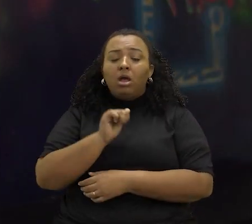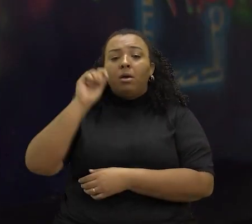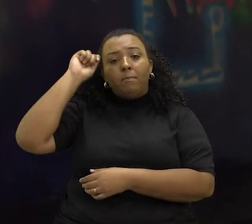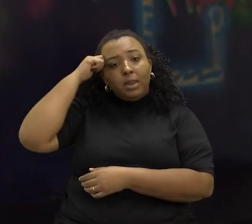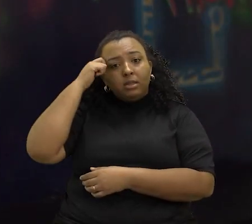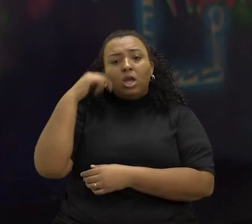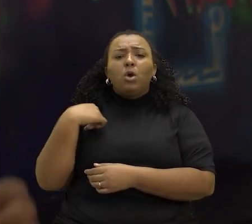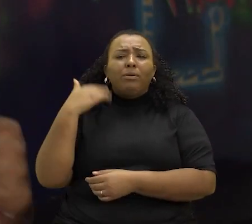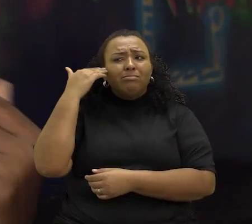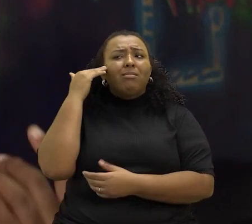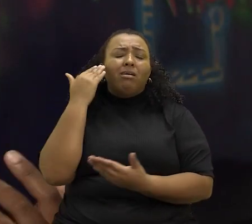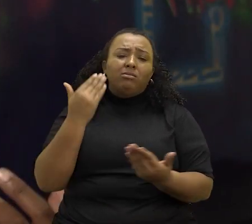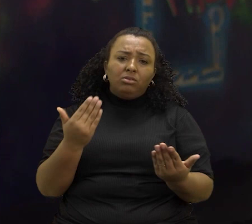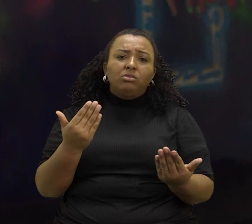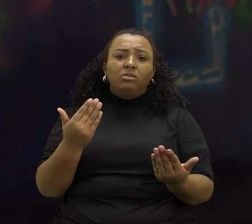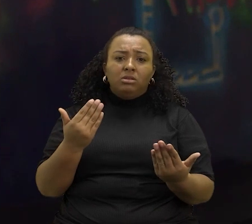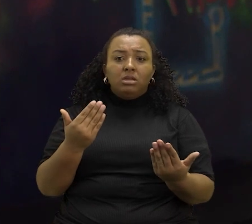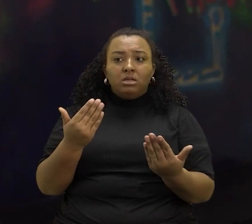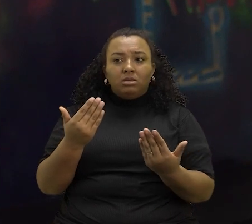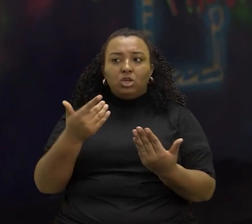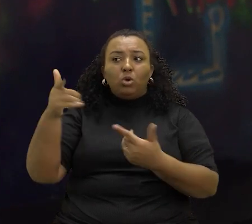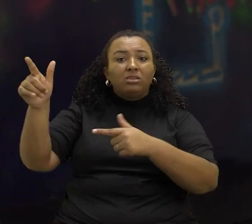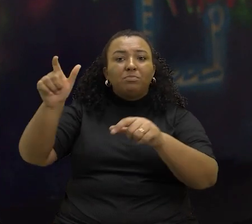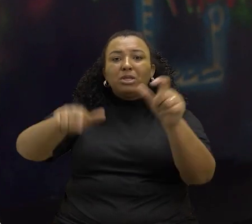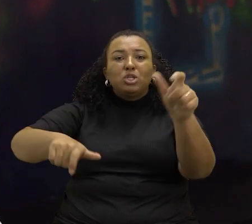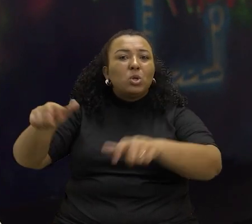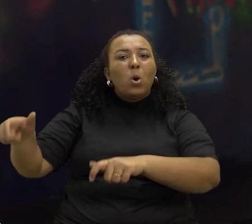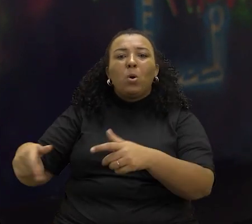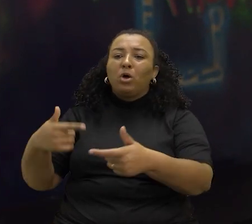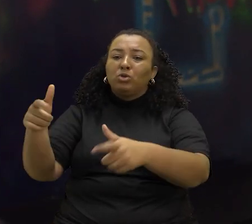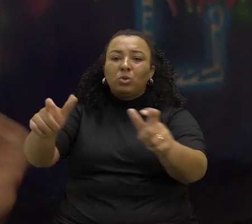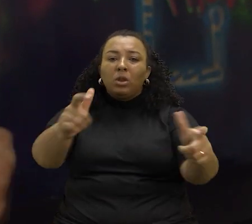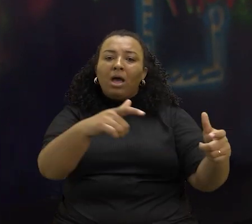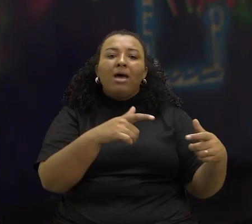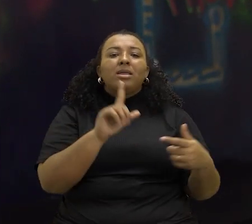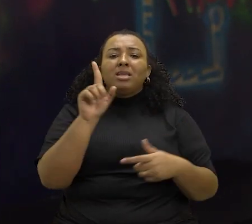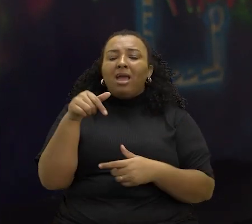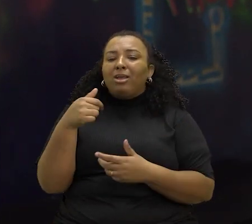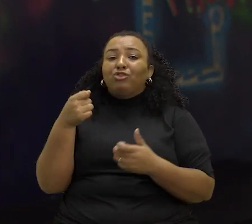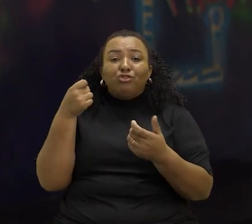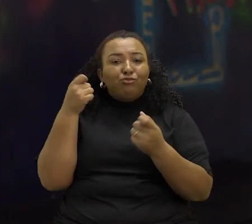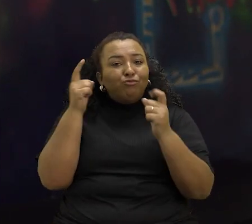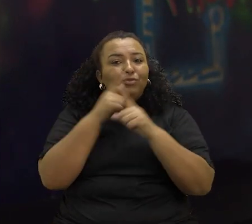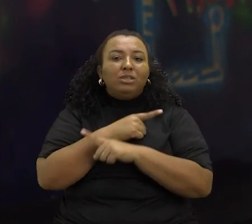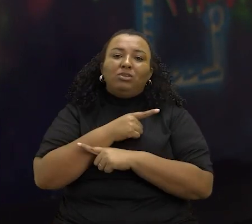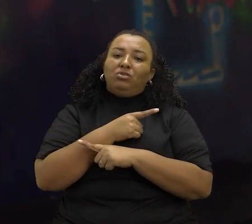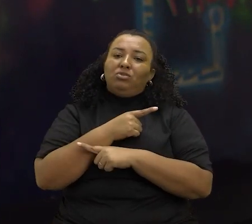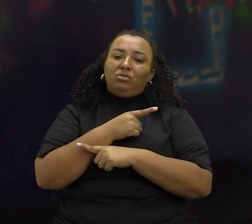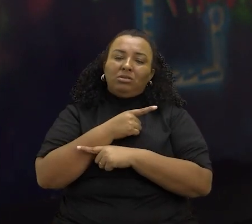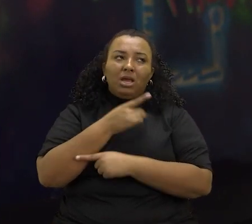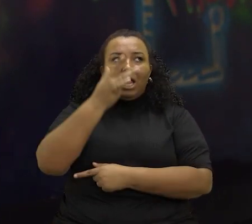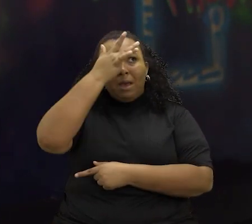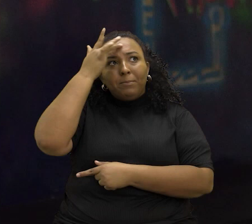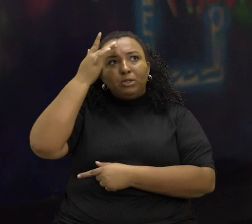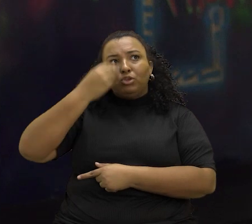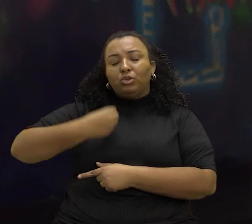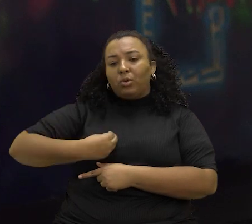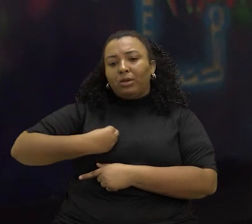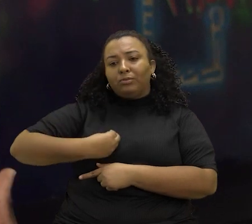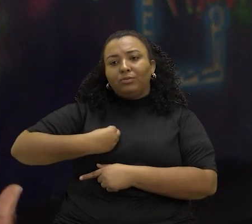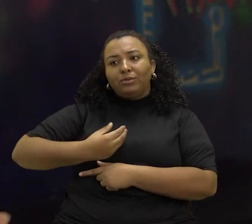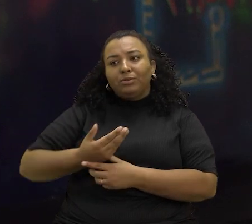para outras pessoas, em outros espaços, é um ambiente de resistência. Cada dia que a pessoa